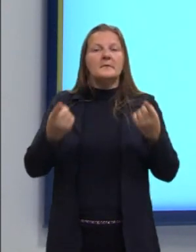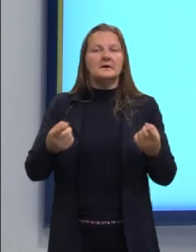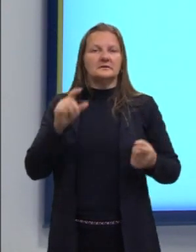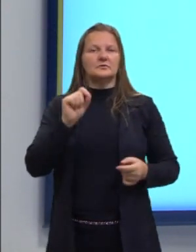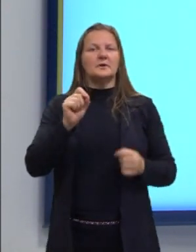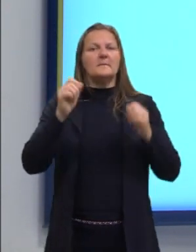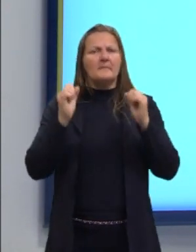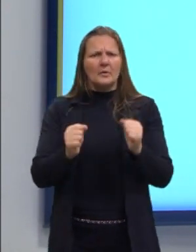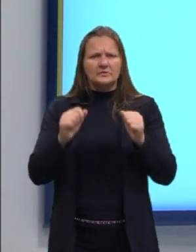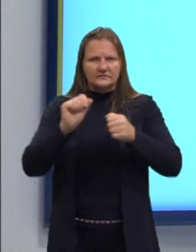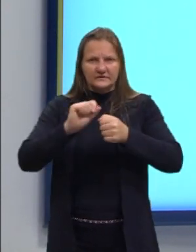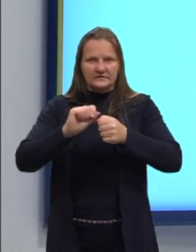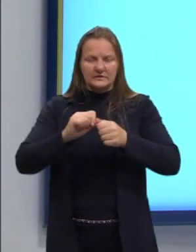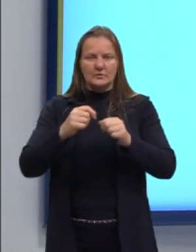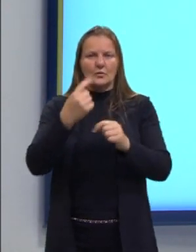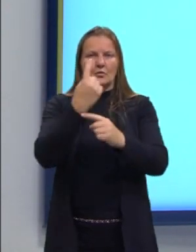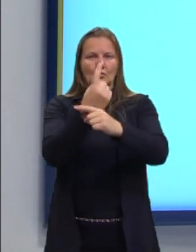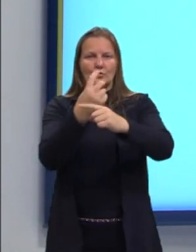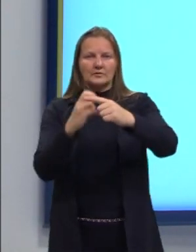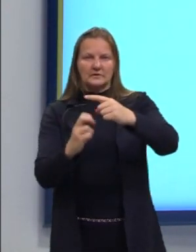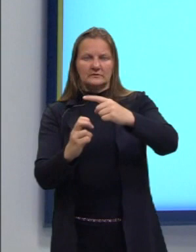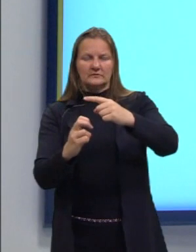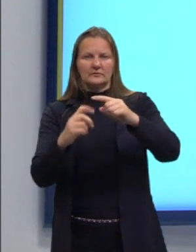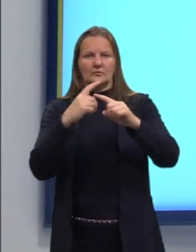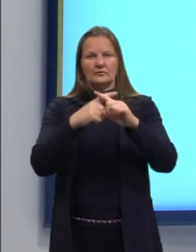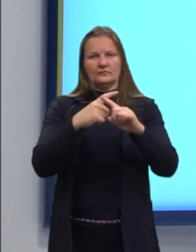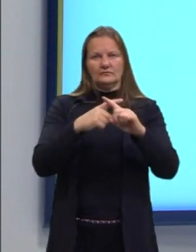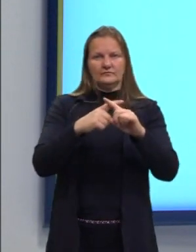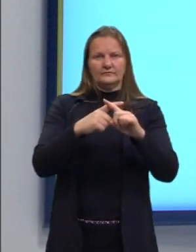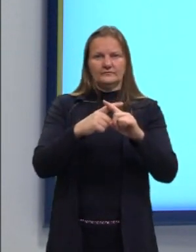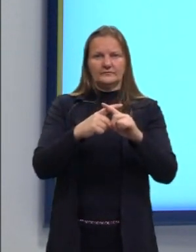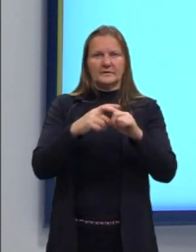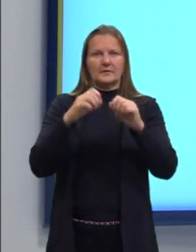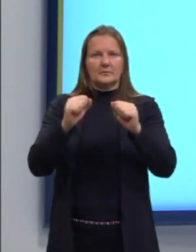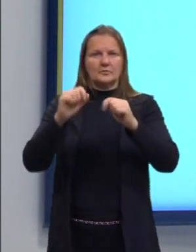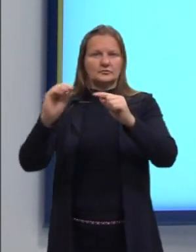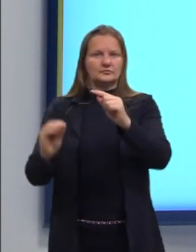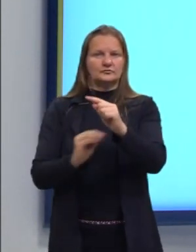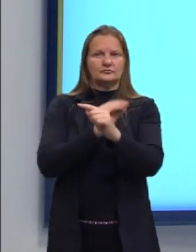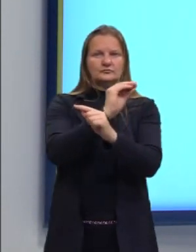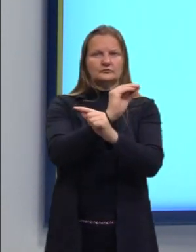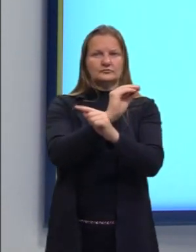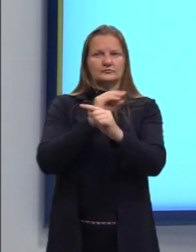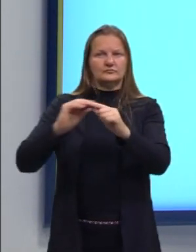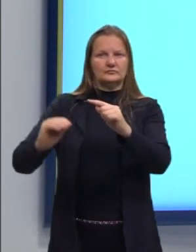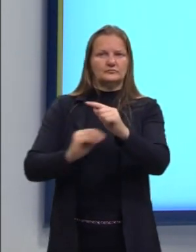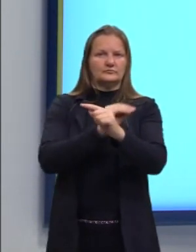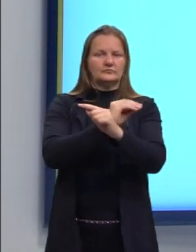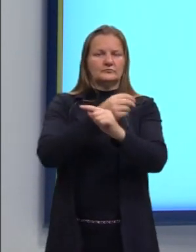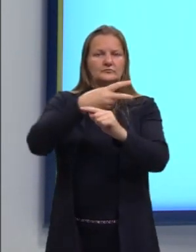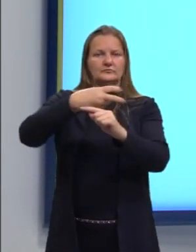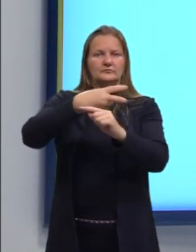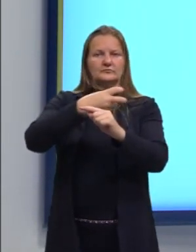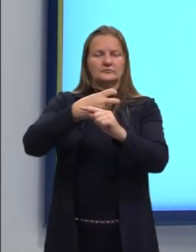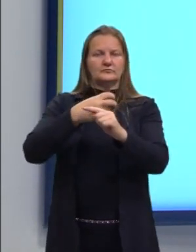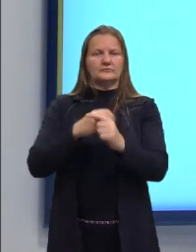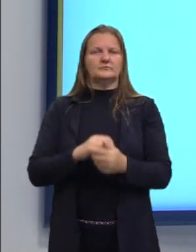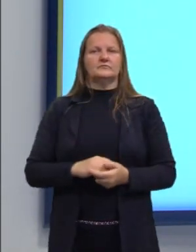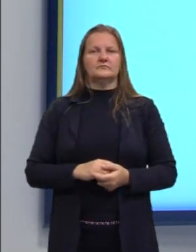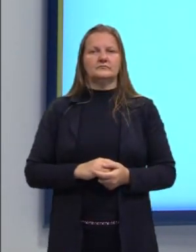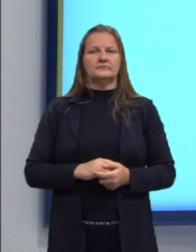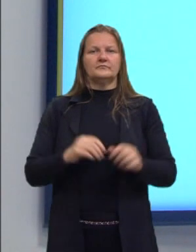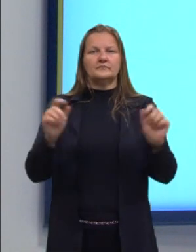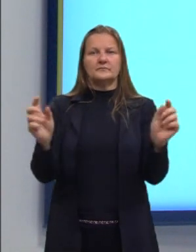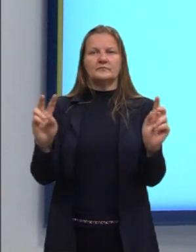que eu posso fazer? Se 1 quinto está multiplicando e eu quero jogar ele para o outro lado da igualdade, utilizamos a operação